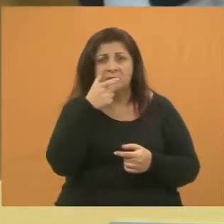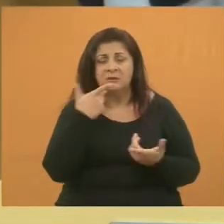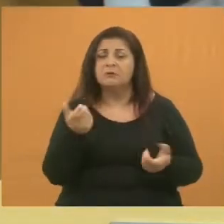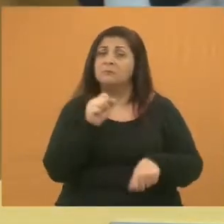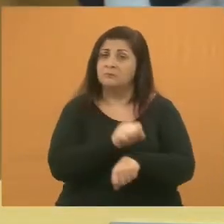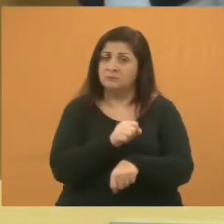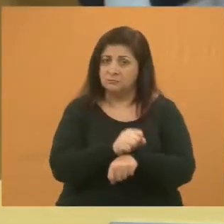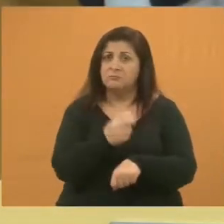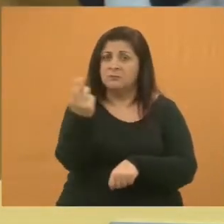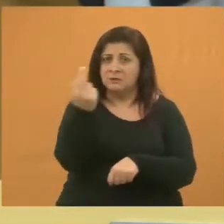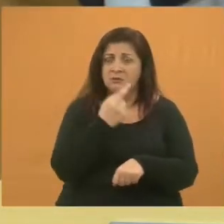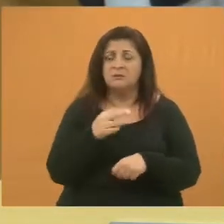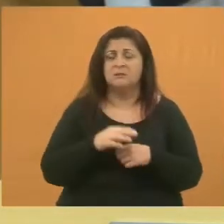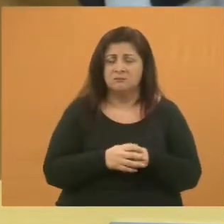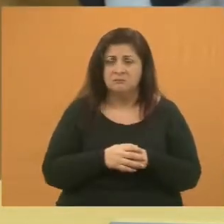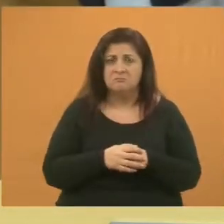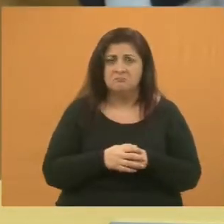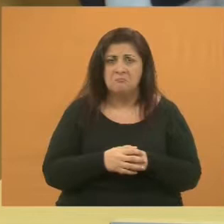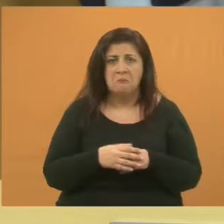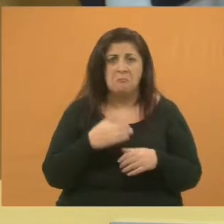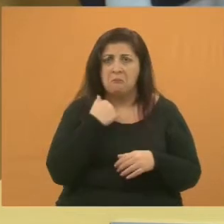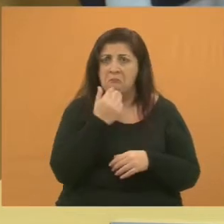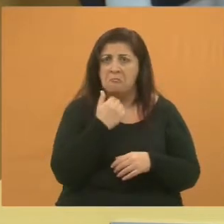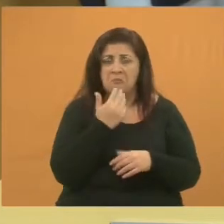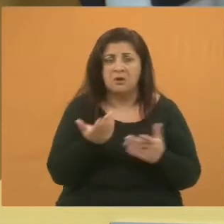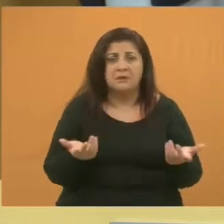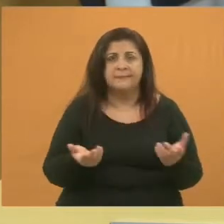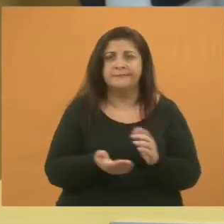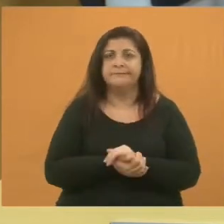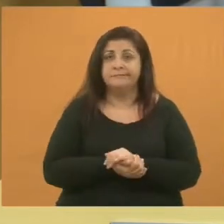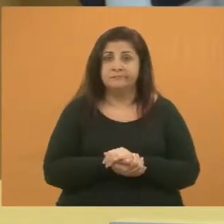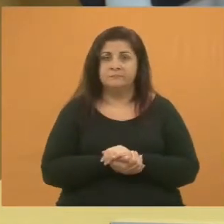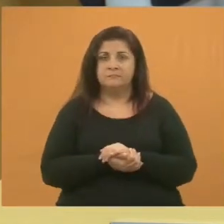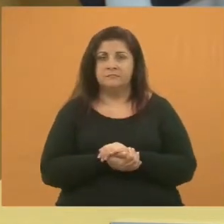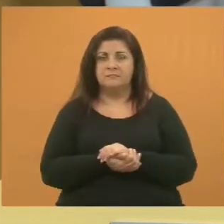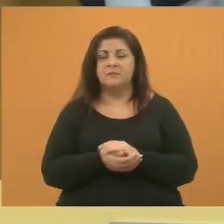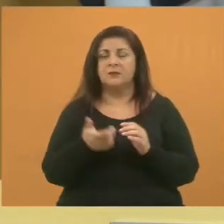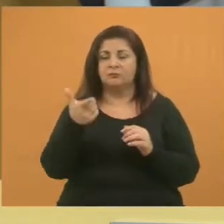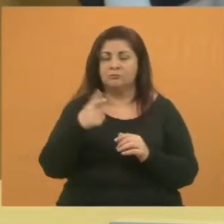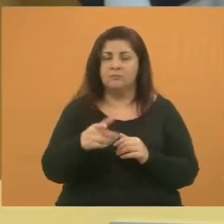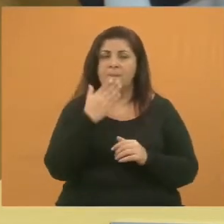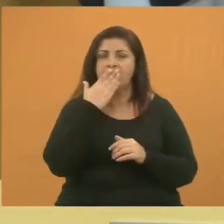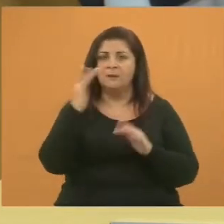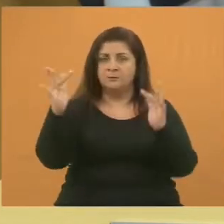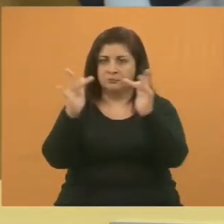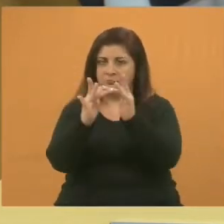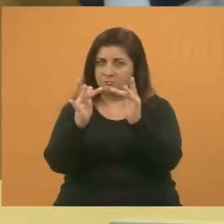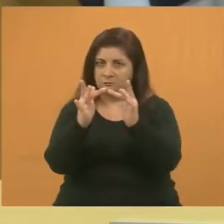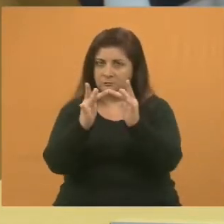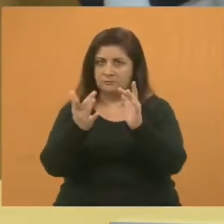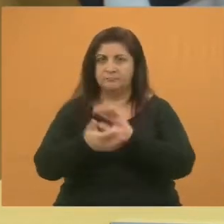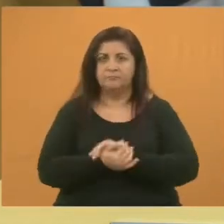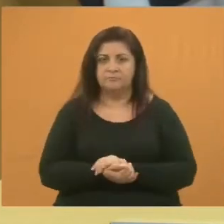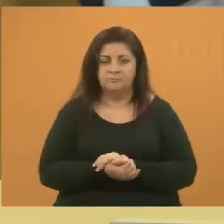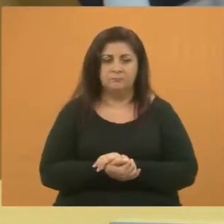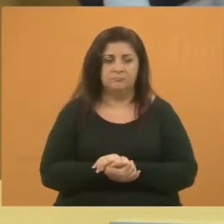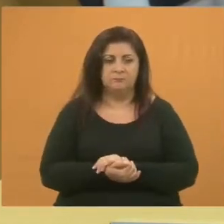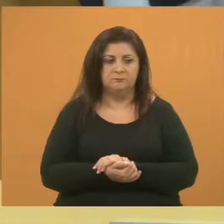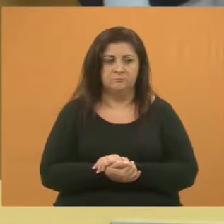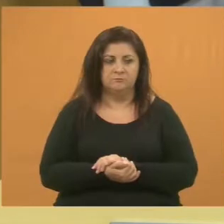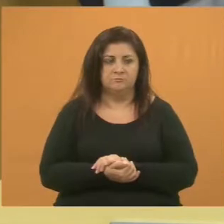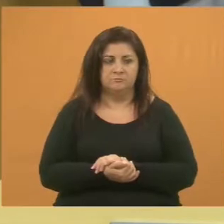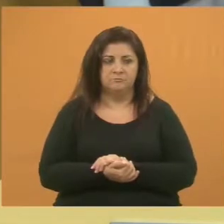pessoal da Secretaria da Mobilidade Urbana me ligar até agora e não retornaram. Fica aí o meu pedido de contato, por favor. Próximo.